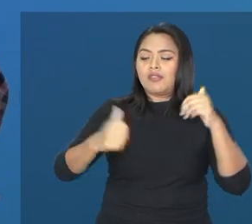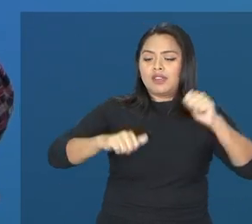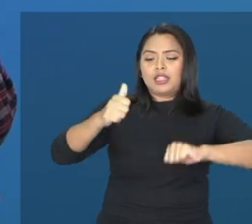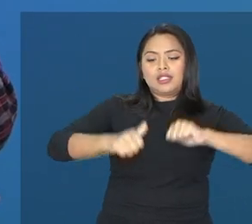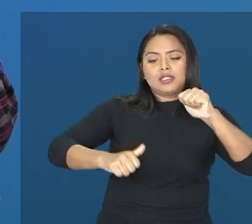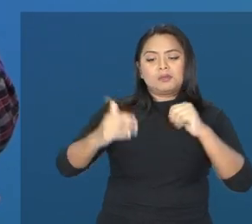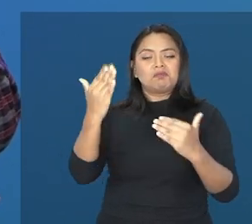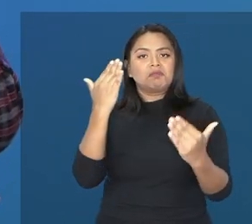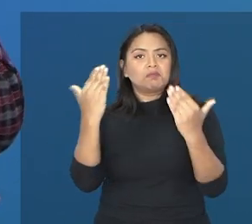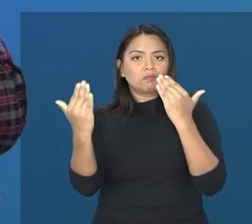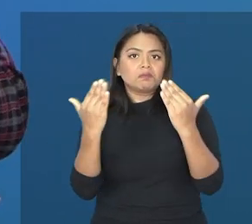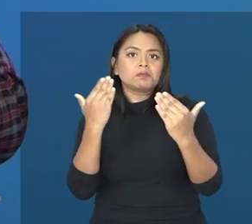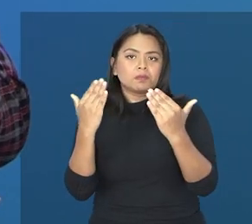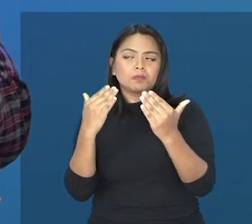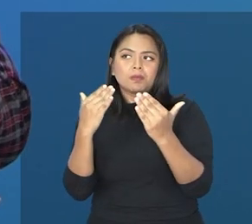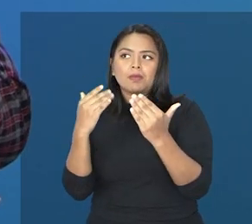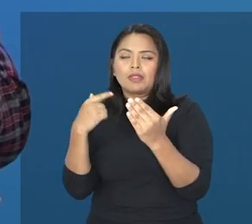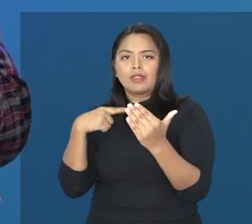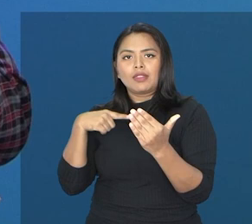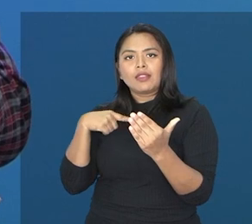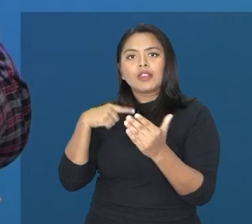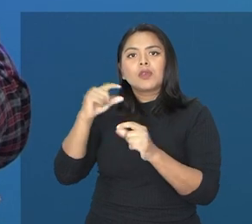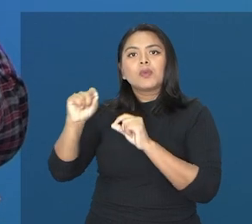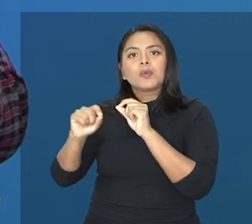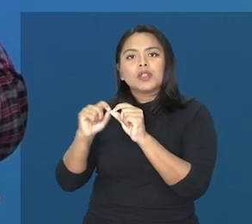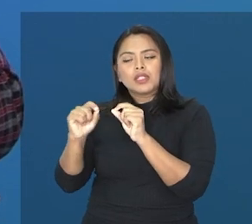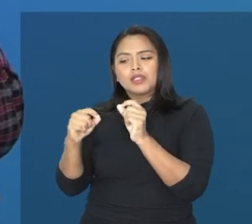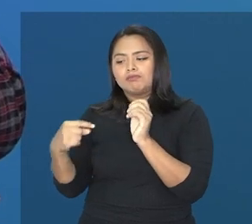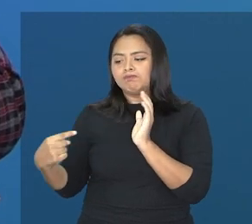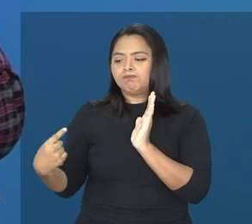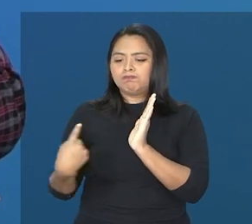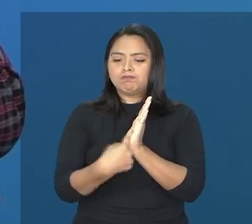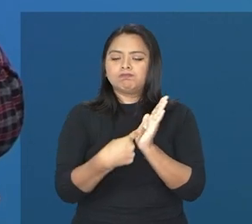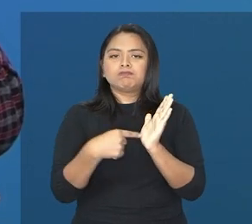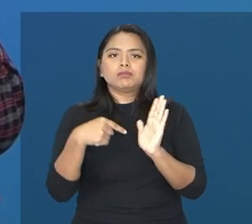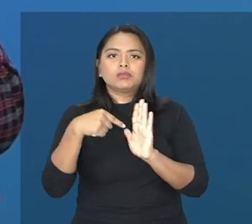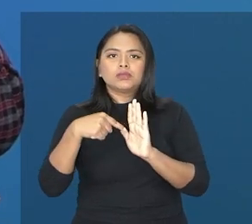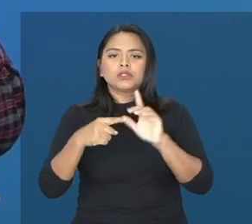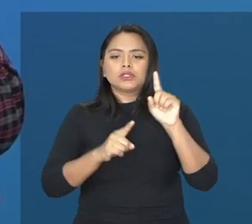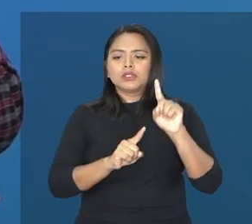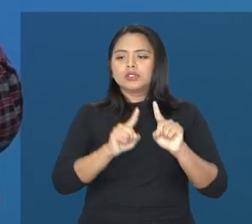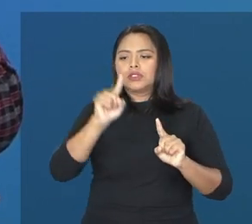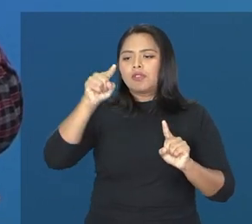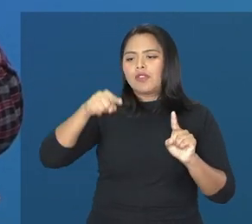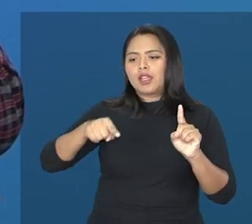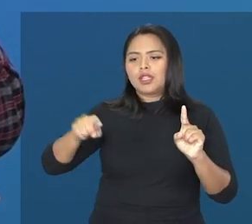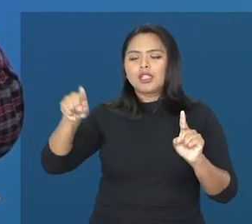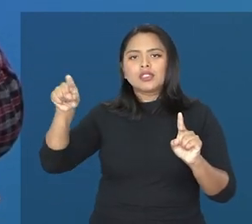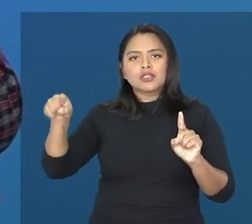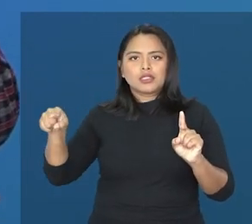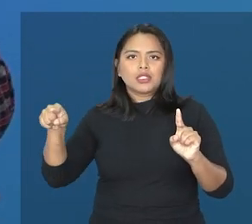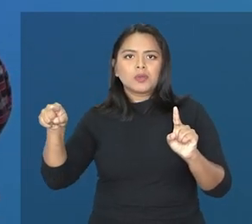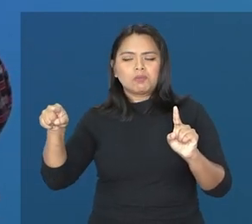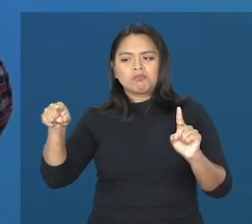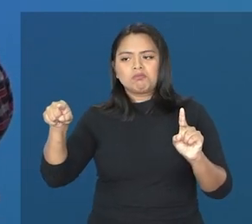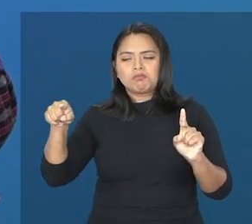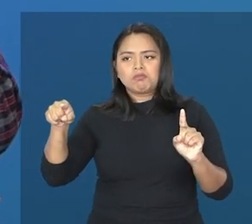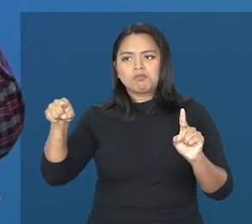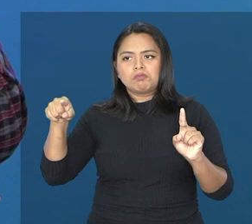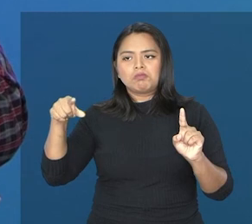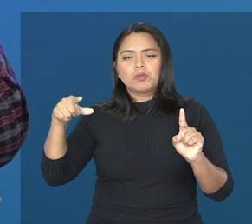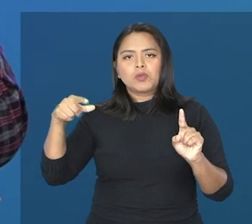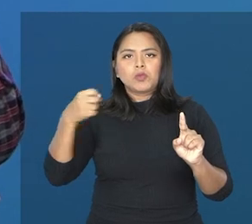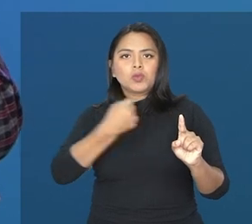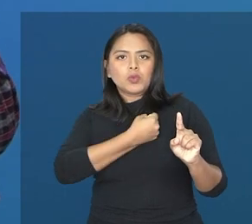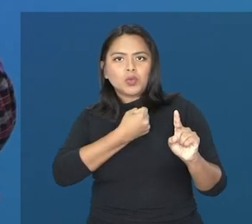neuropsicólogos, definem, determinam que a escala, para se determinar que uma criança,